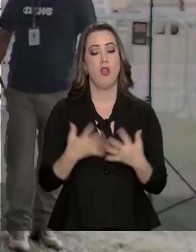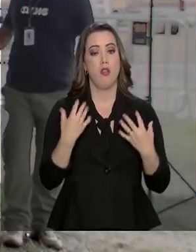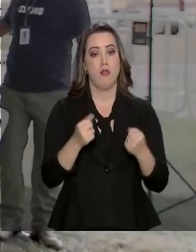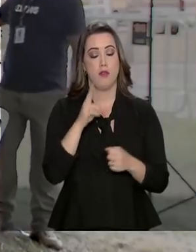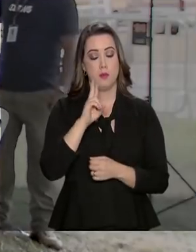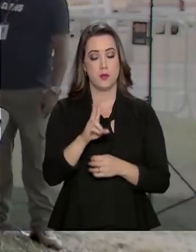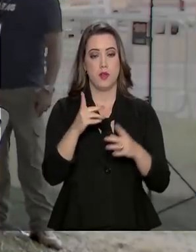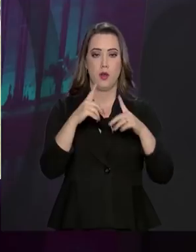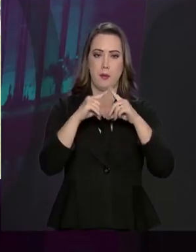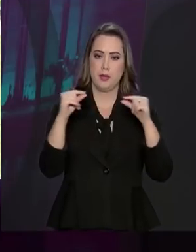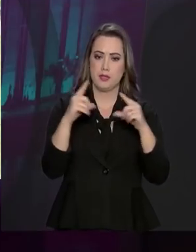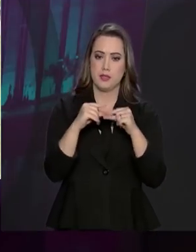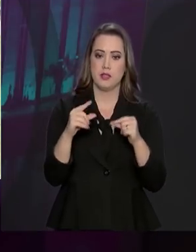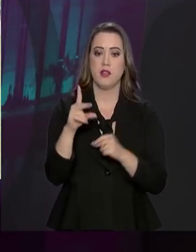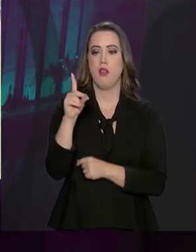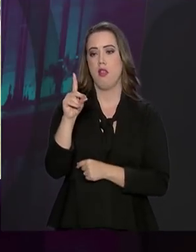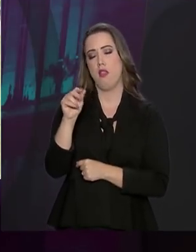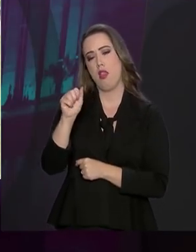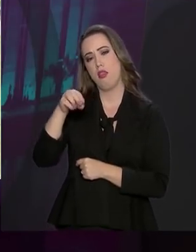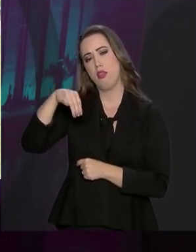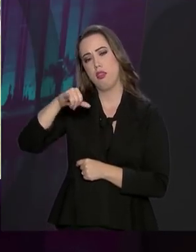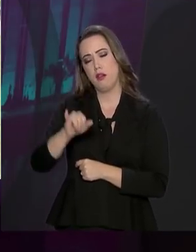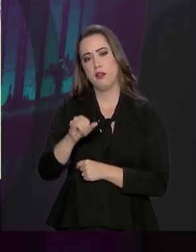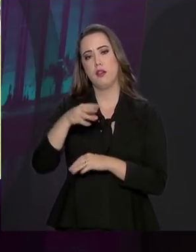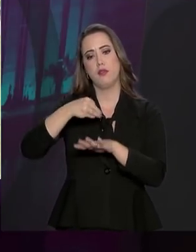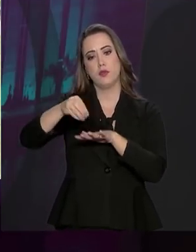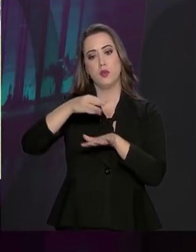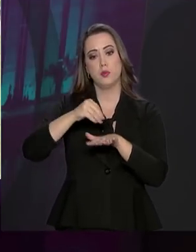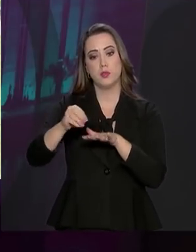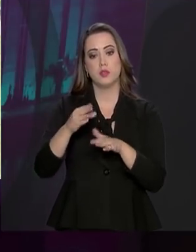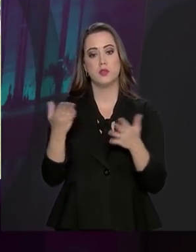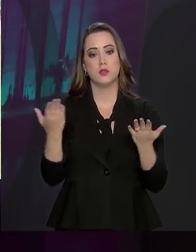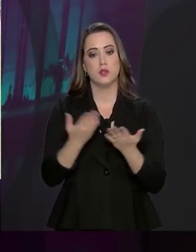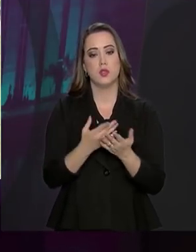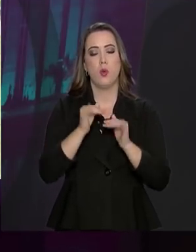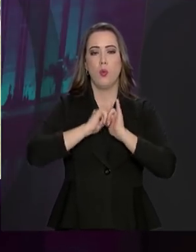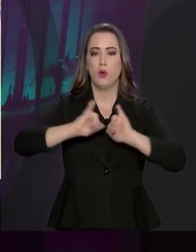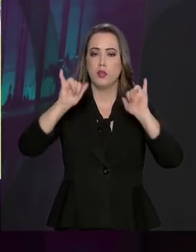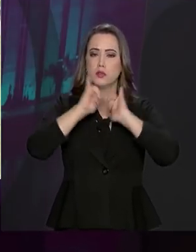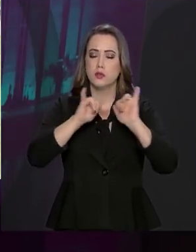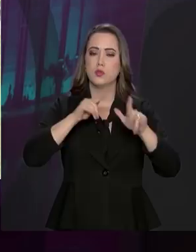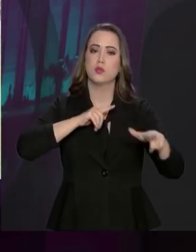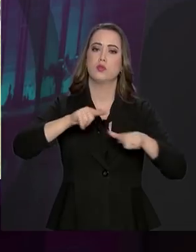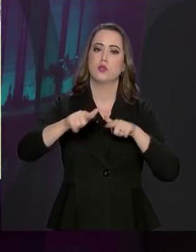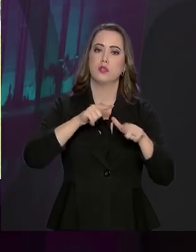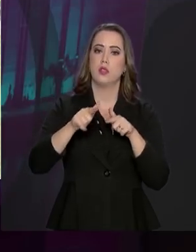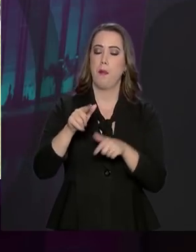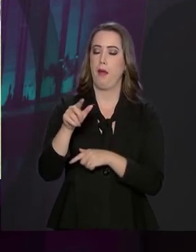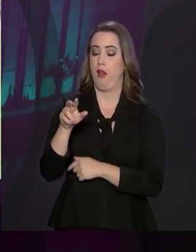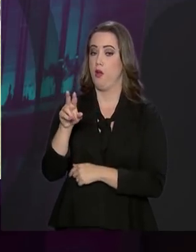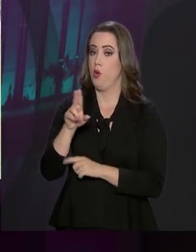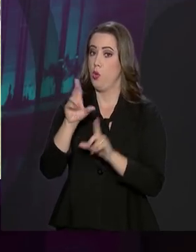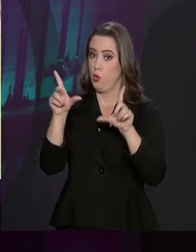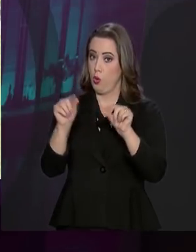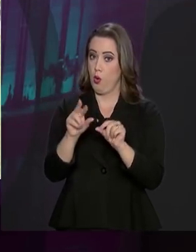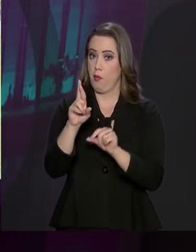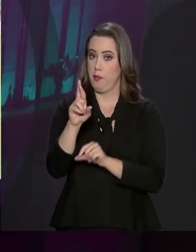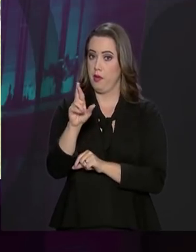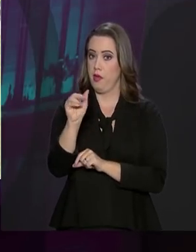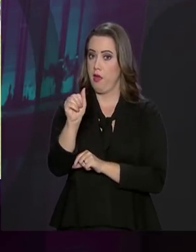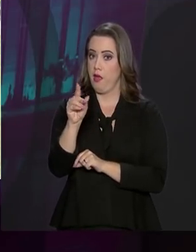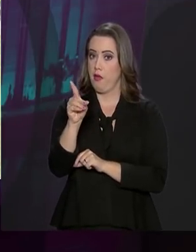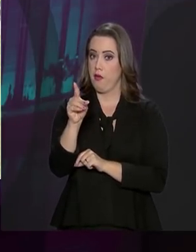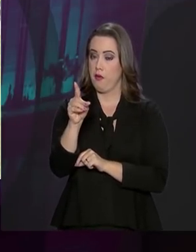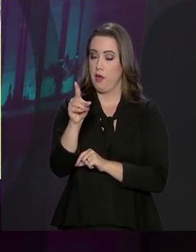agora a Brasília onde a repórter Daniele Popov tem informações sobre o anúncio da Operação Radar olá Daniele, boa tarde